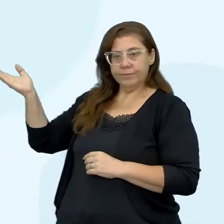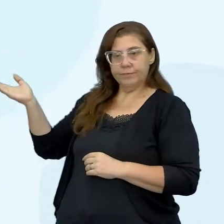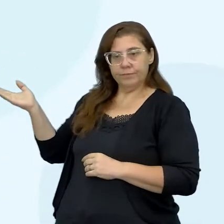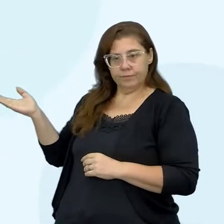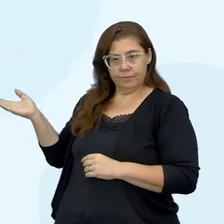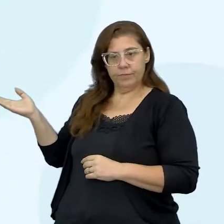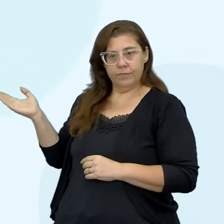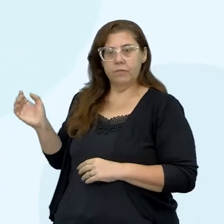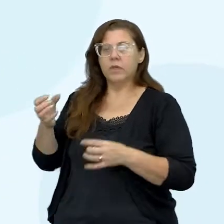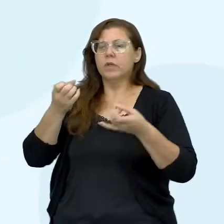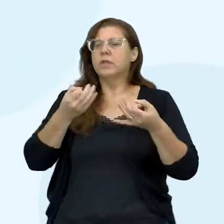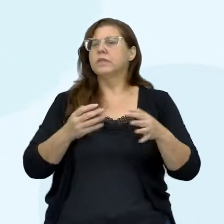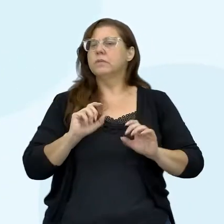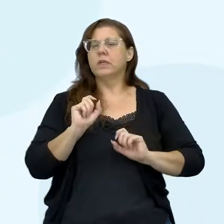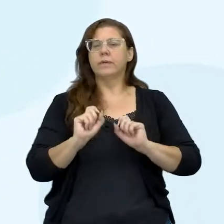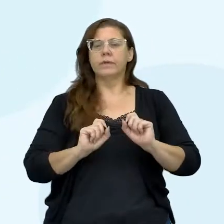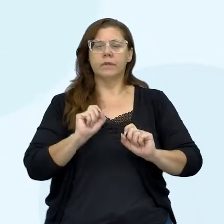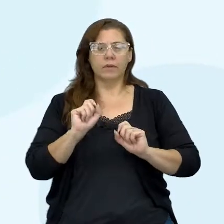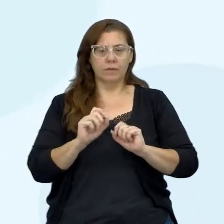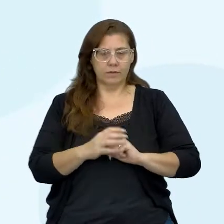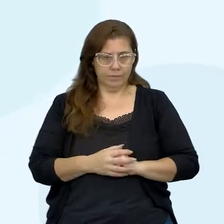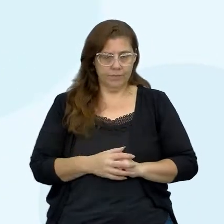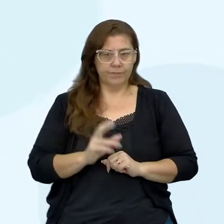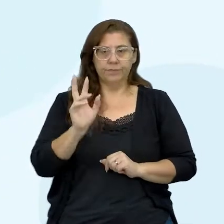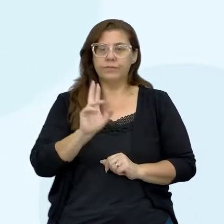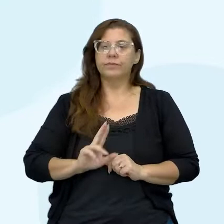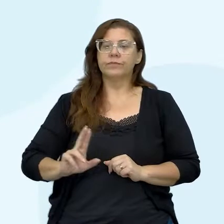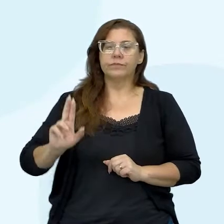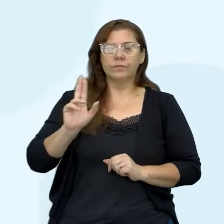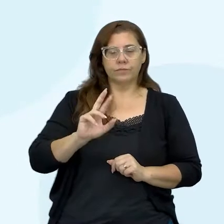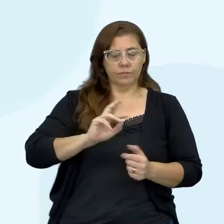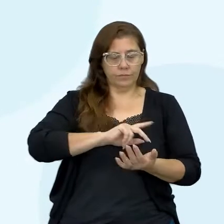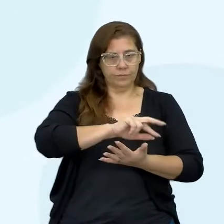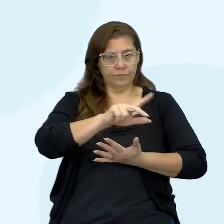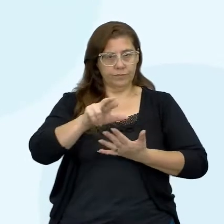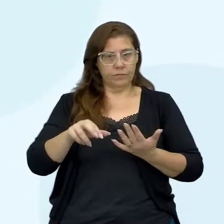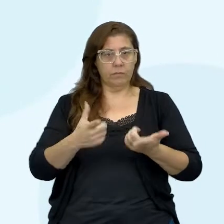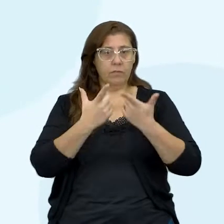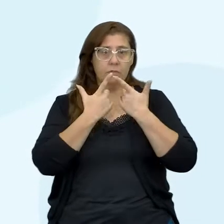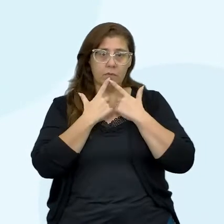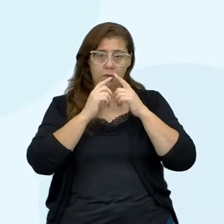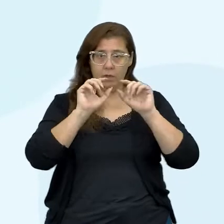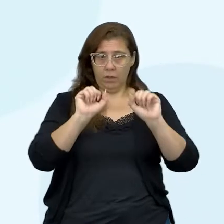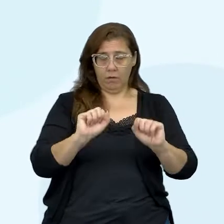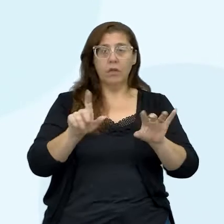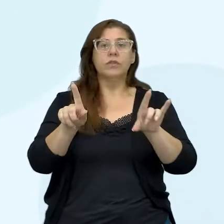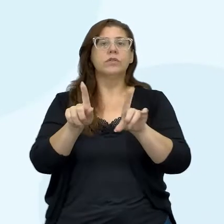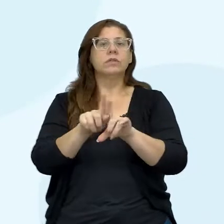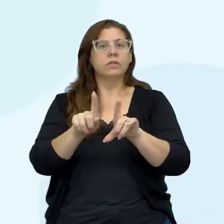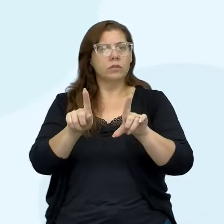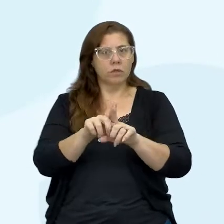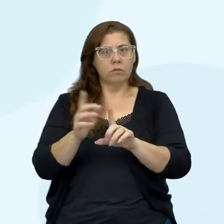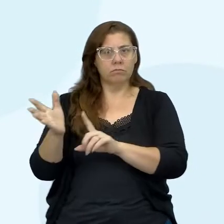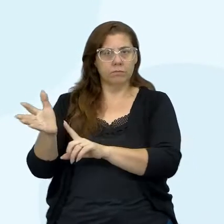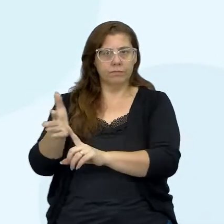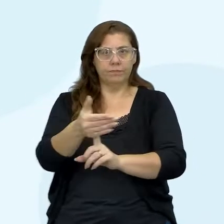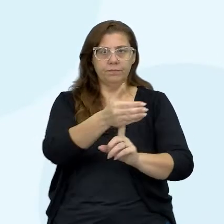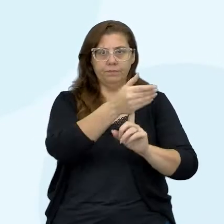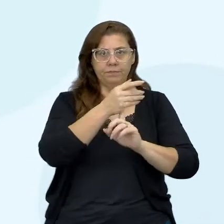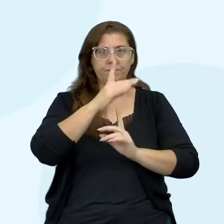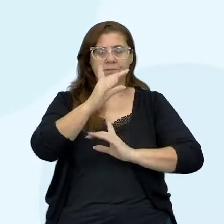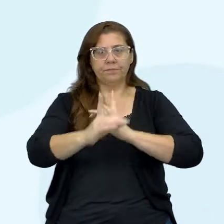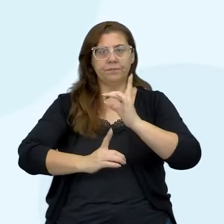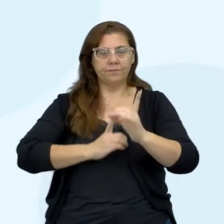vocês e diz o seguinte, utilizar diferentes linguagens e também tecnologias